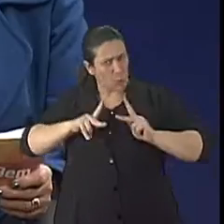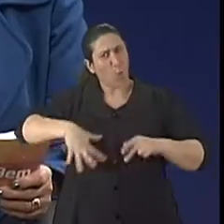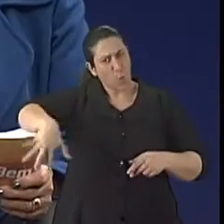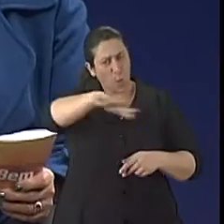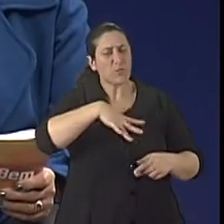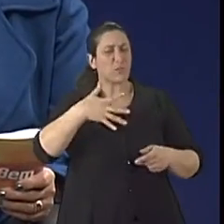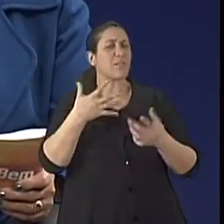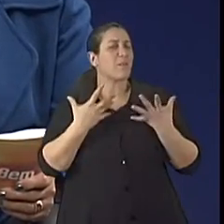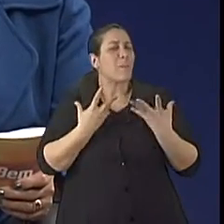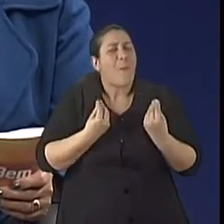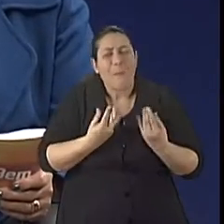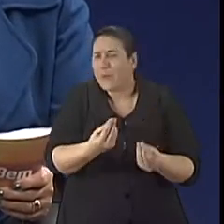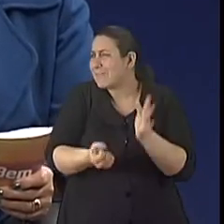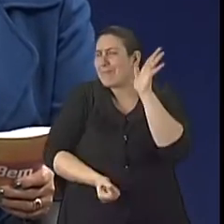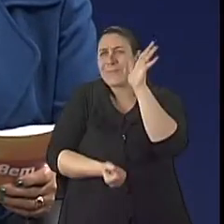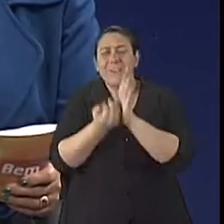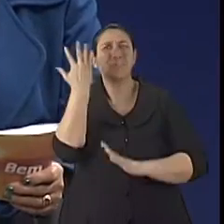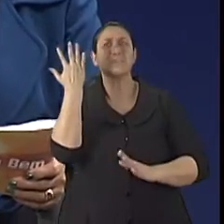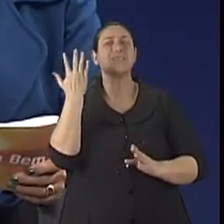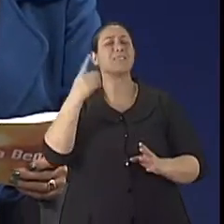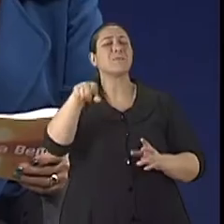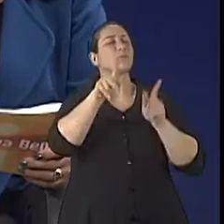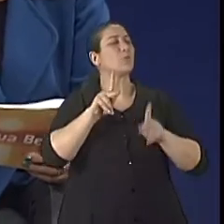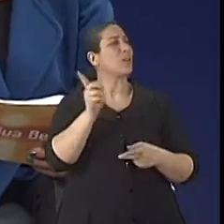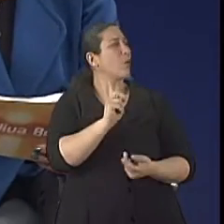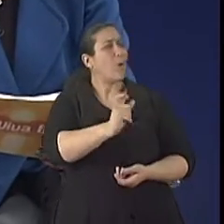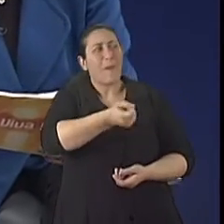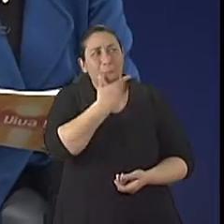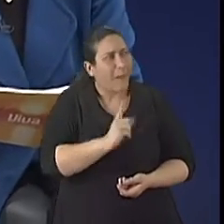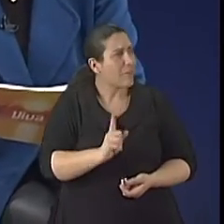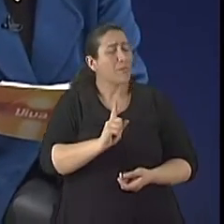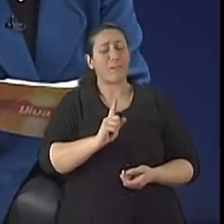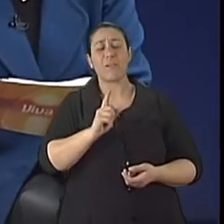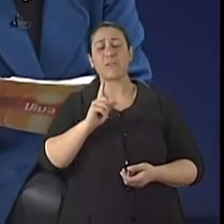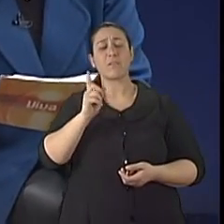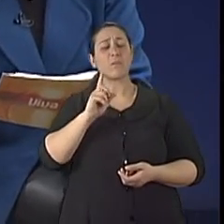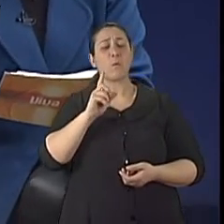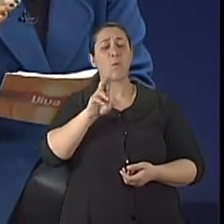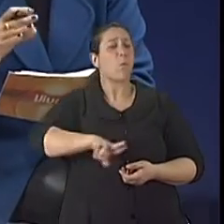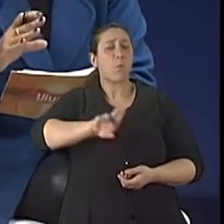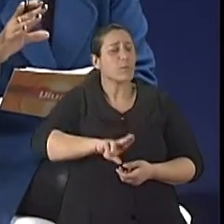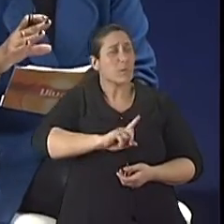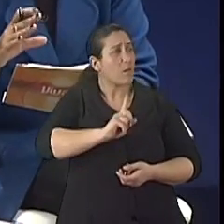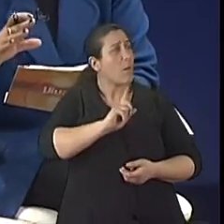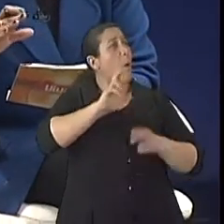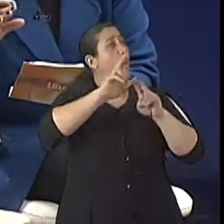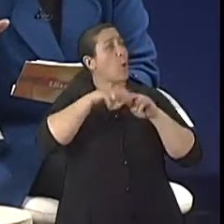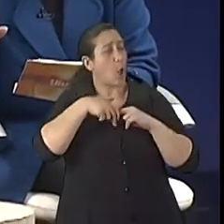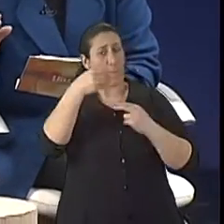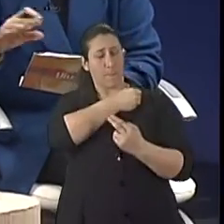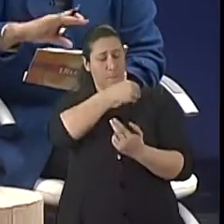N situações, não toma o remédio, não ingere essa medicação dentro da